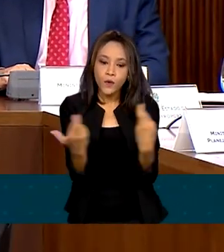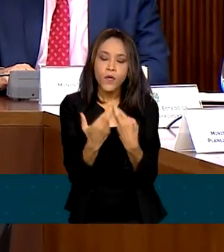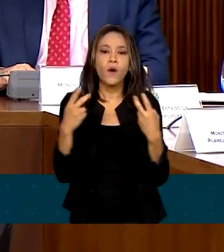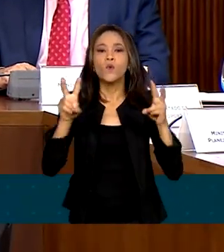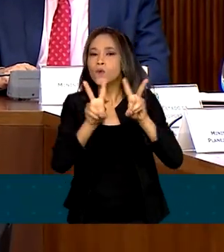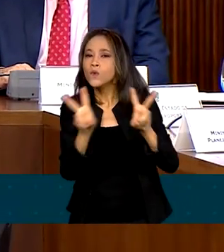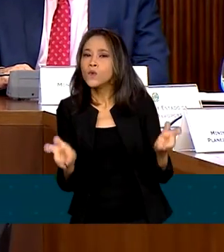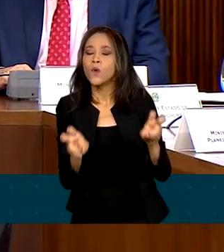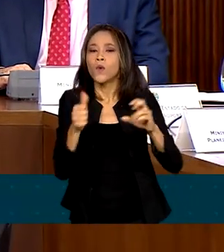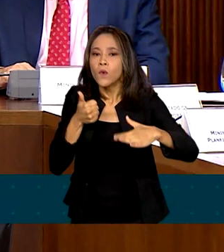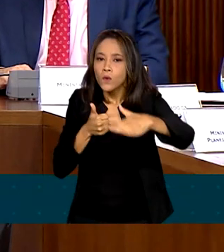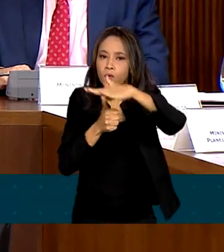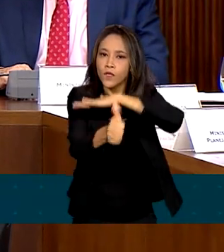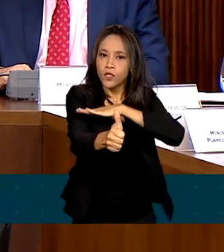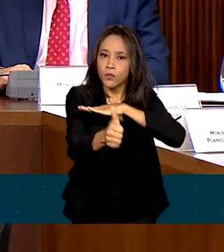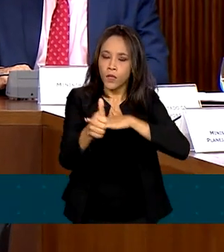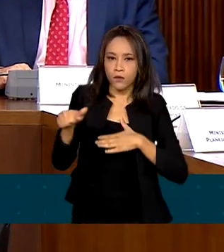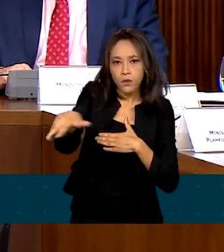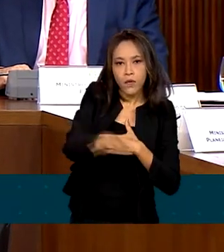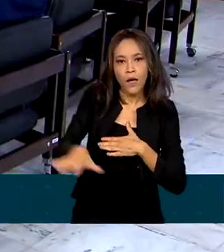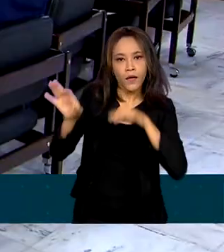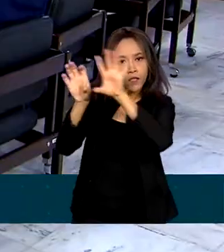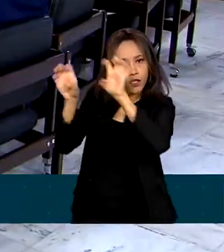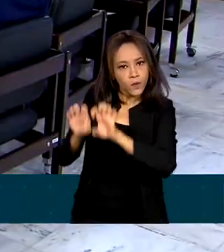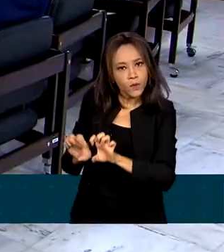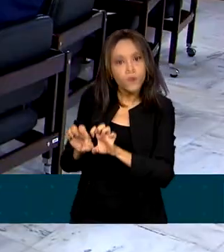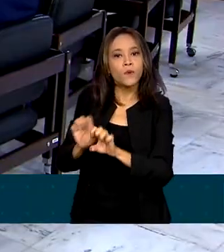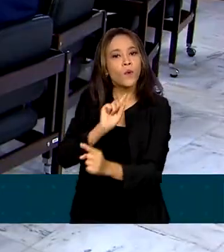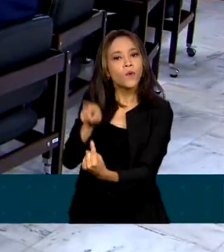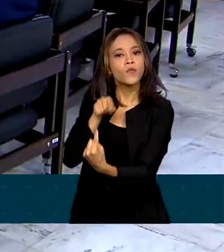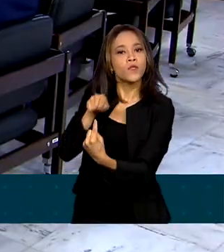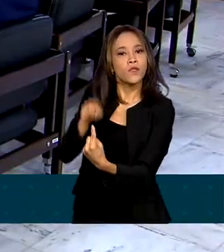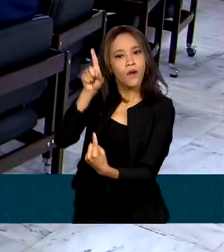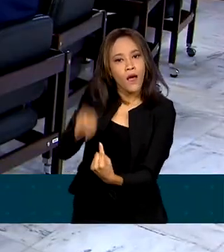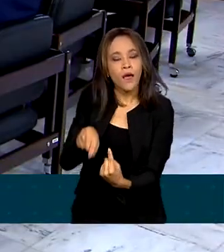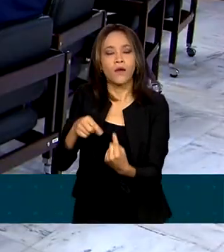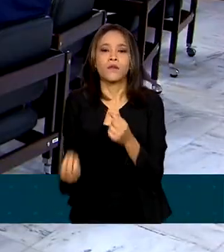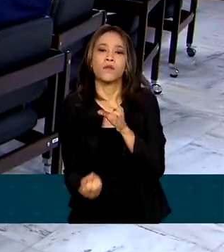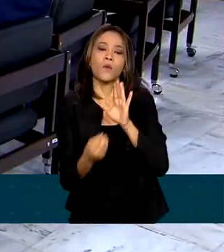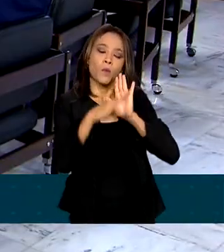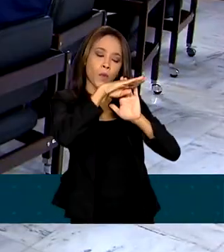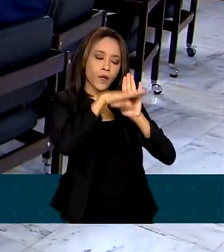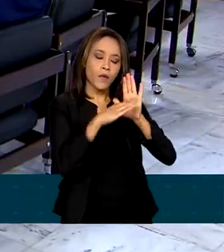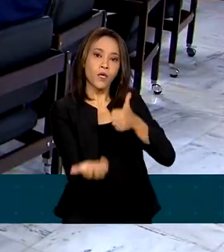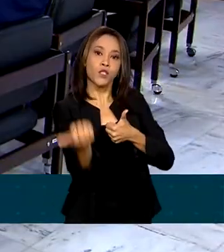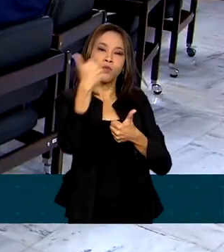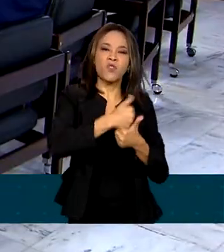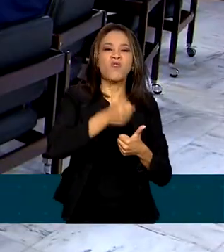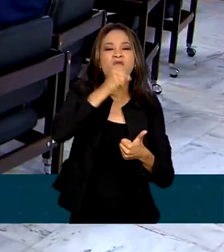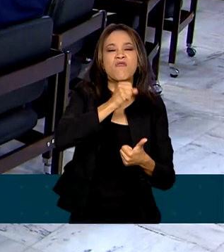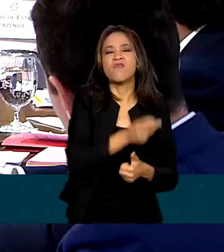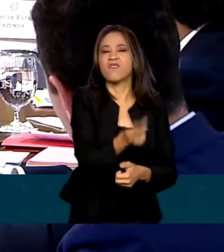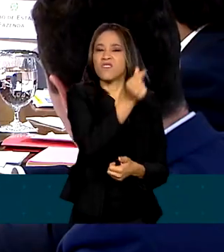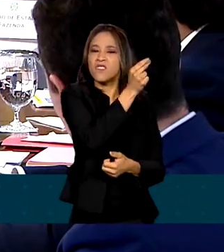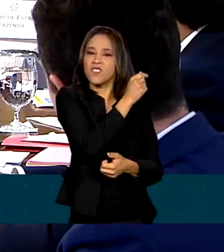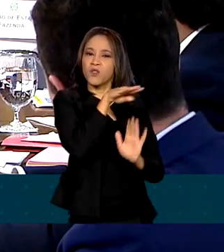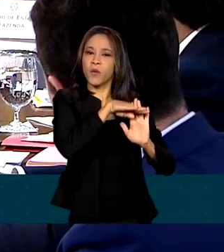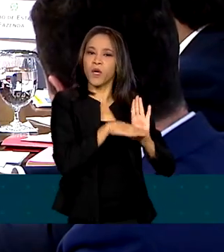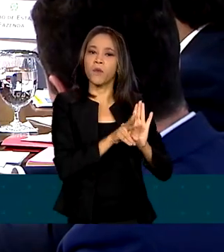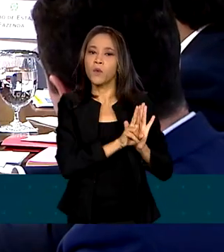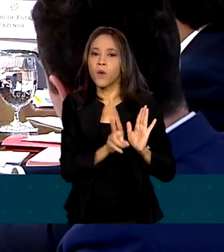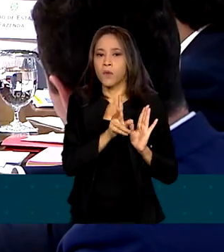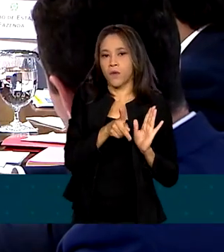investimentos das obras de infraestrutura. A ideia é um programa que substitua o antigo PAC para